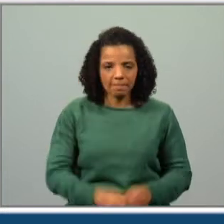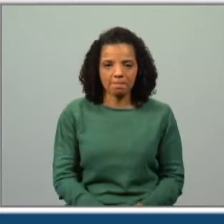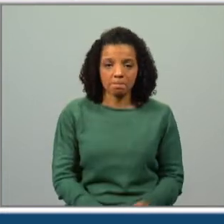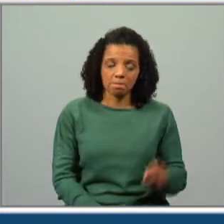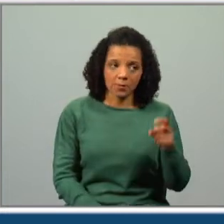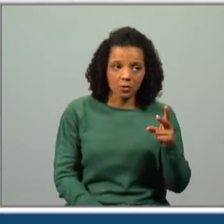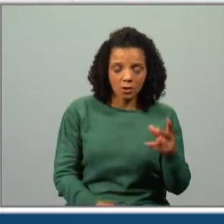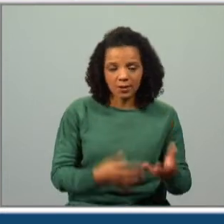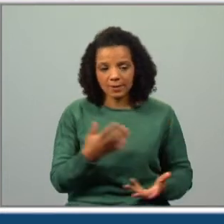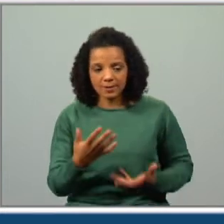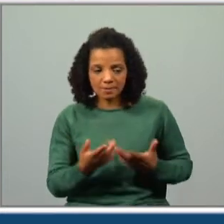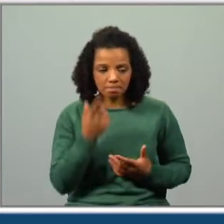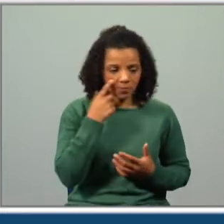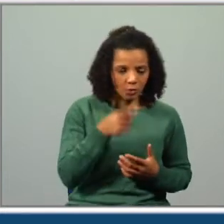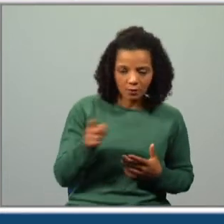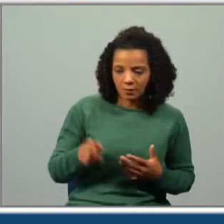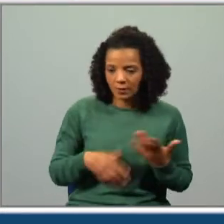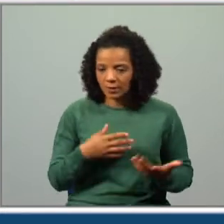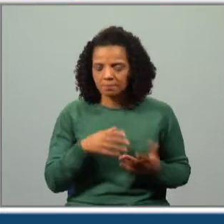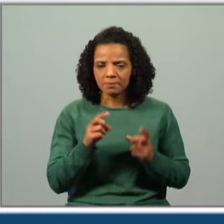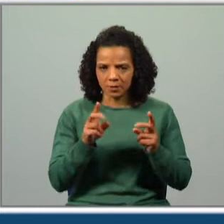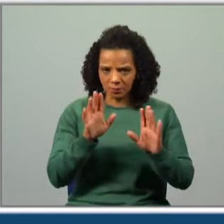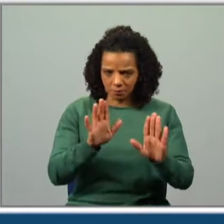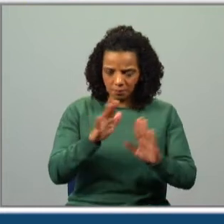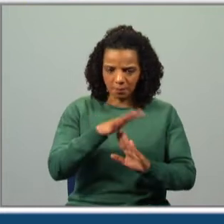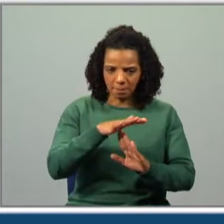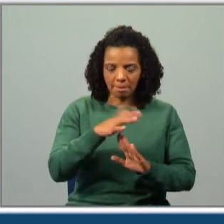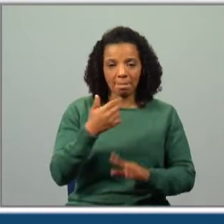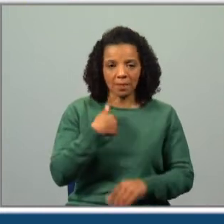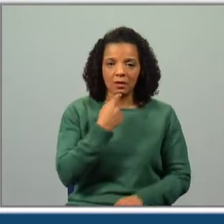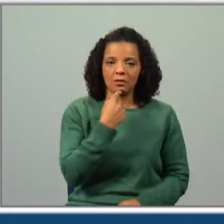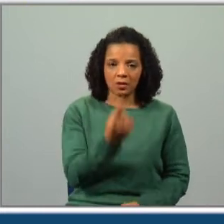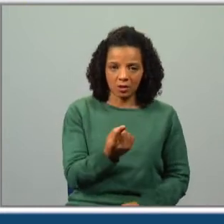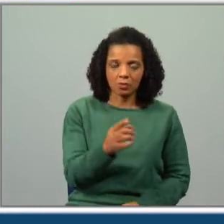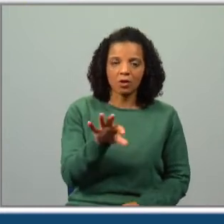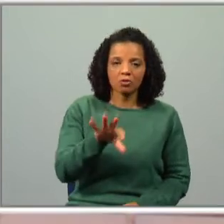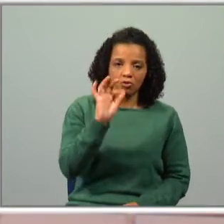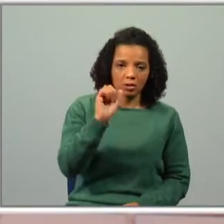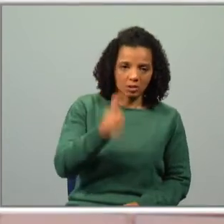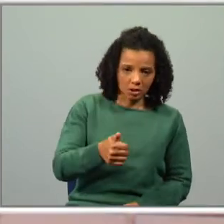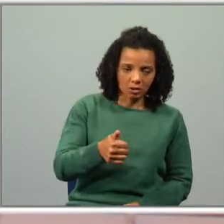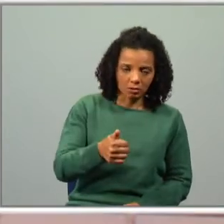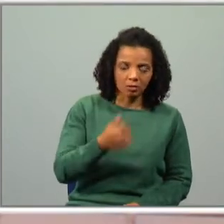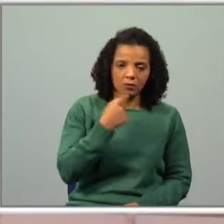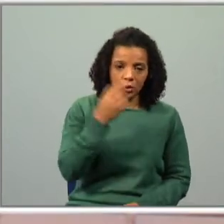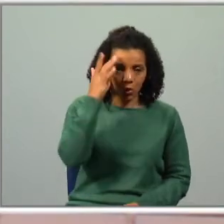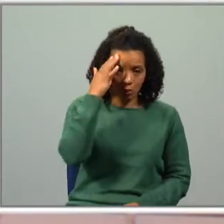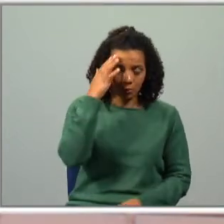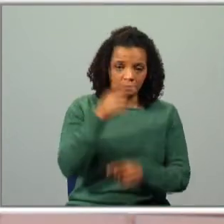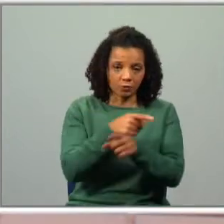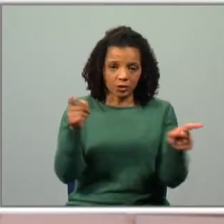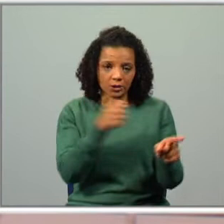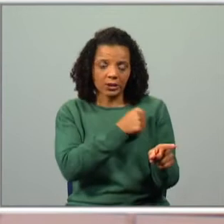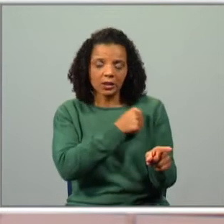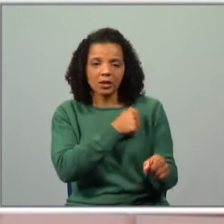Ok, estou a ver aí. Então vamos fazer o seguinte. Eu vou dizer a opção, dizer o número da opção e vocês